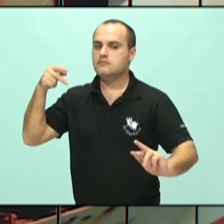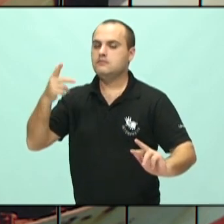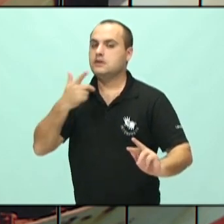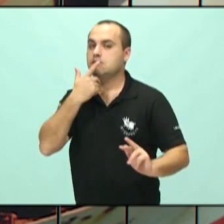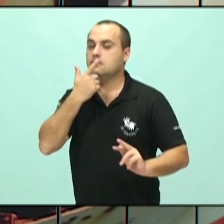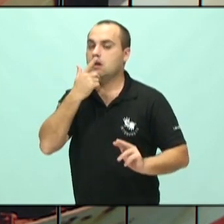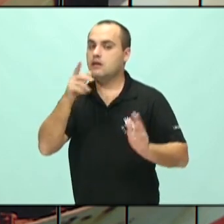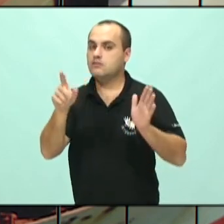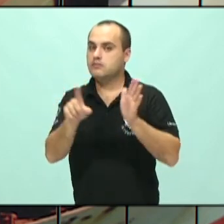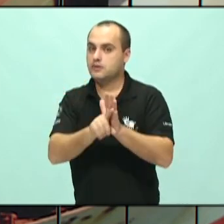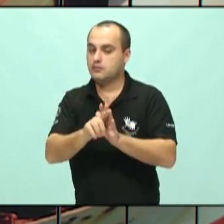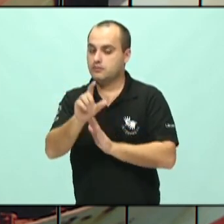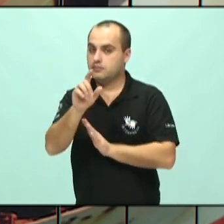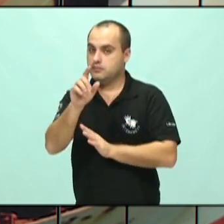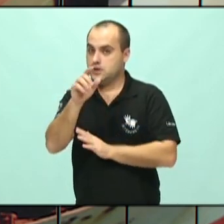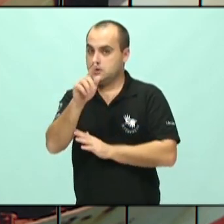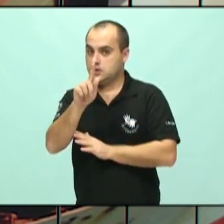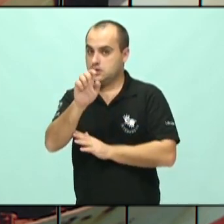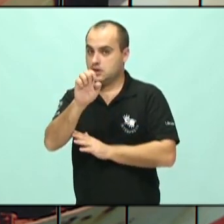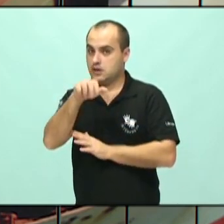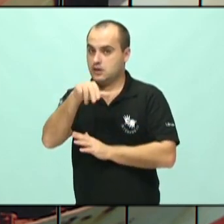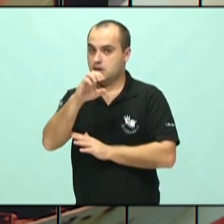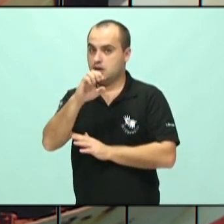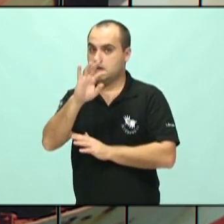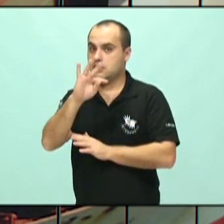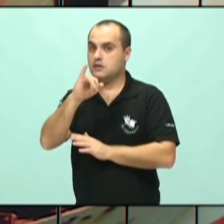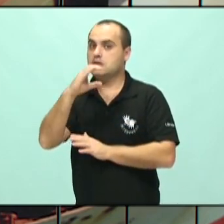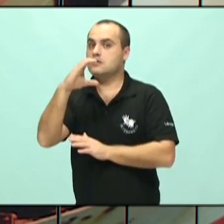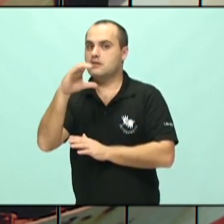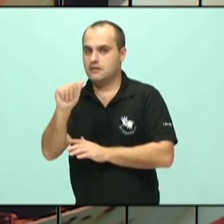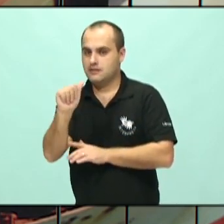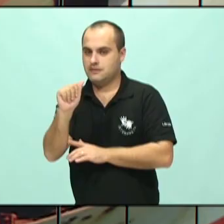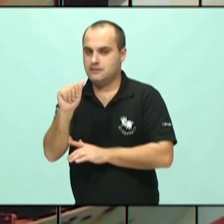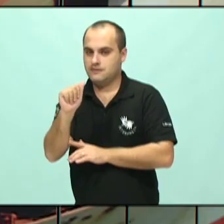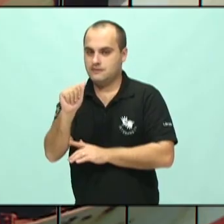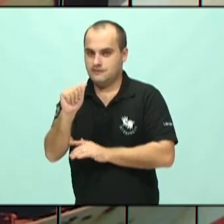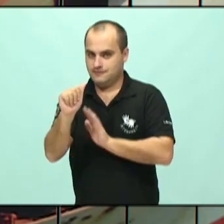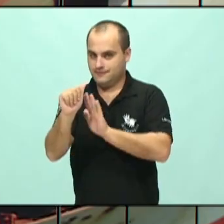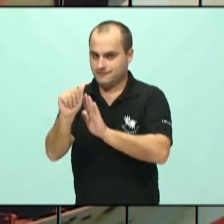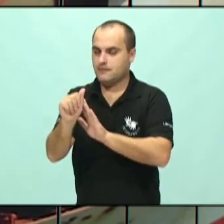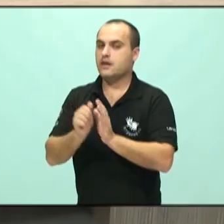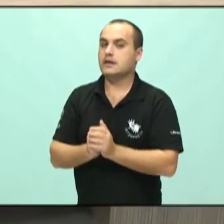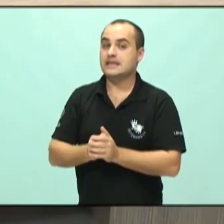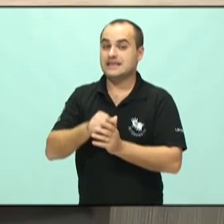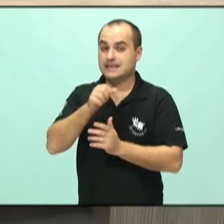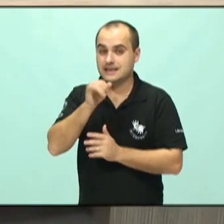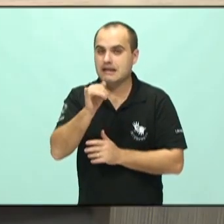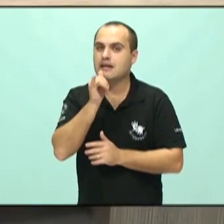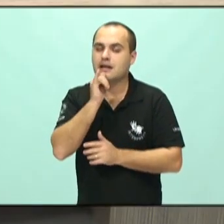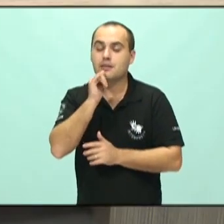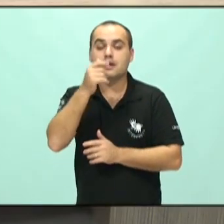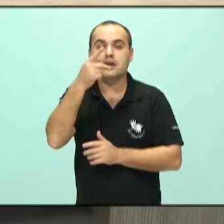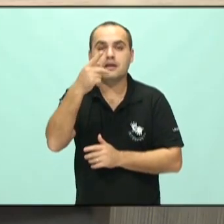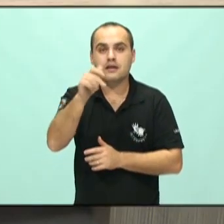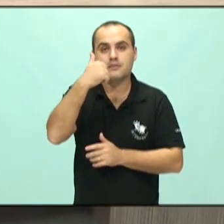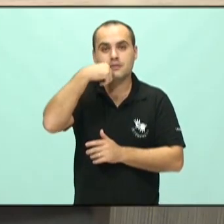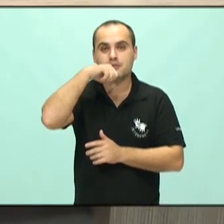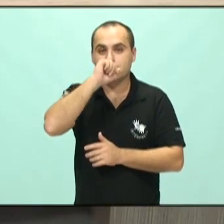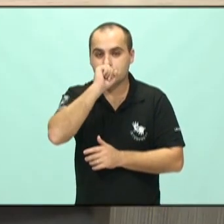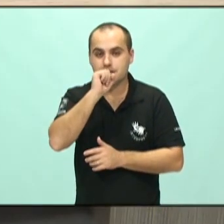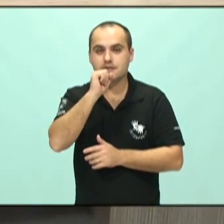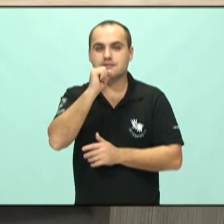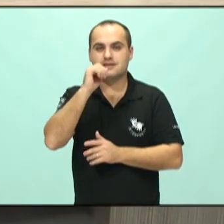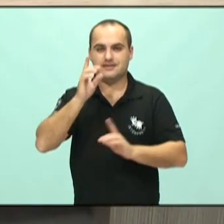genética sem falar de ambiente. Por quê? Porque se você tem pais depressivos, um pai depressivo, uma mãe